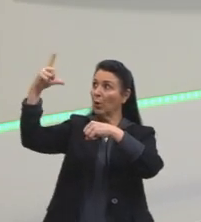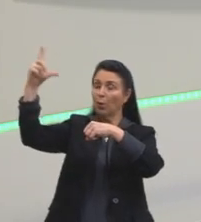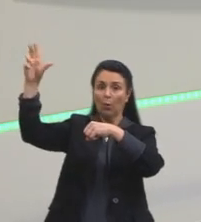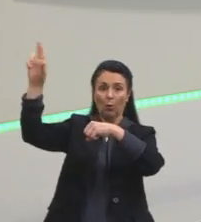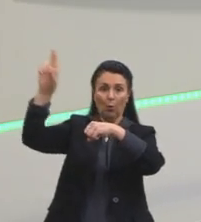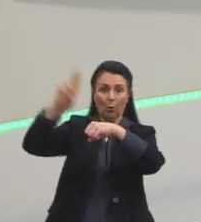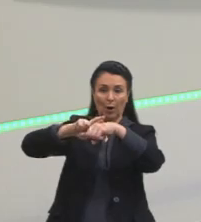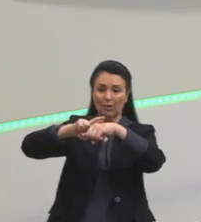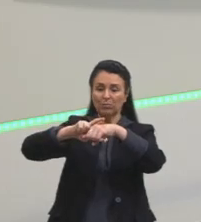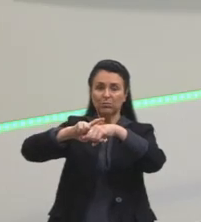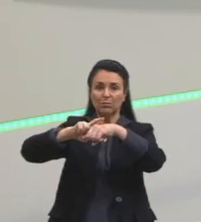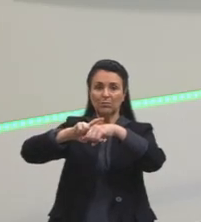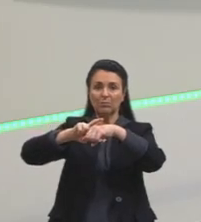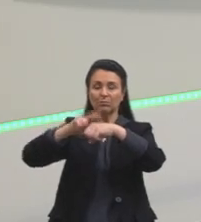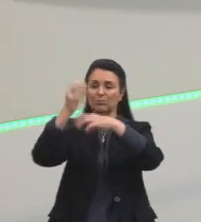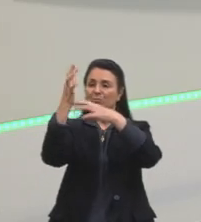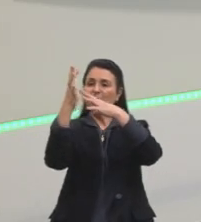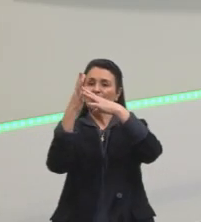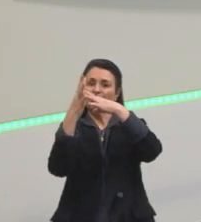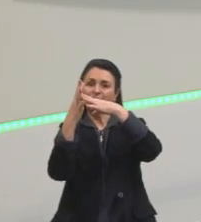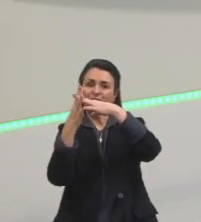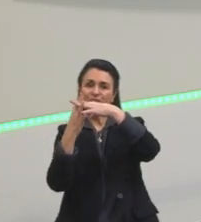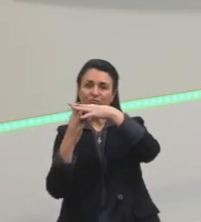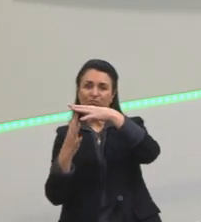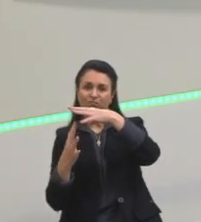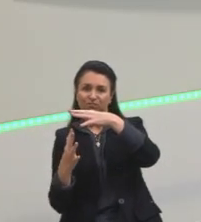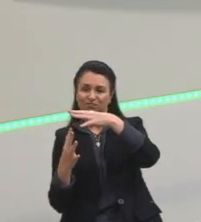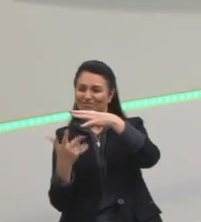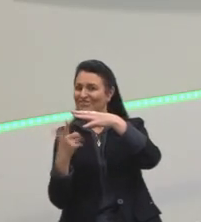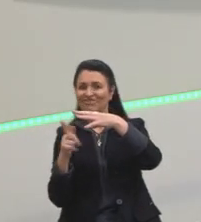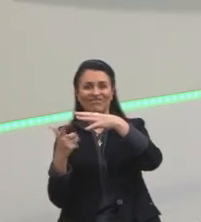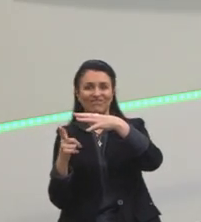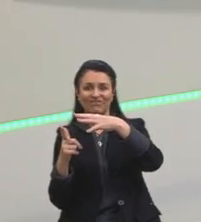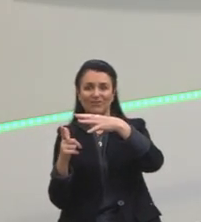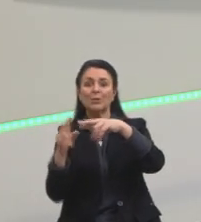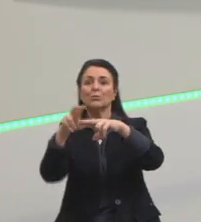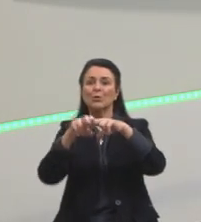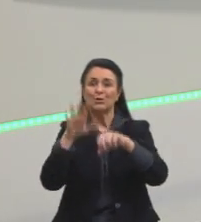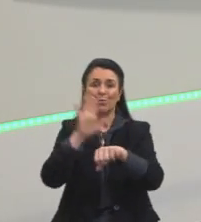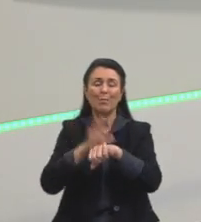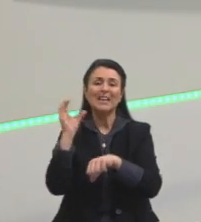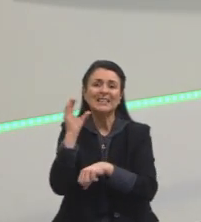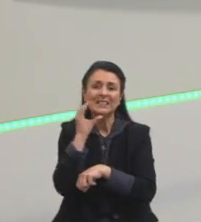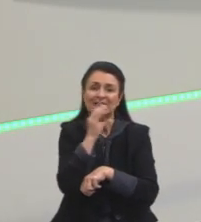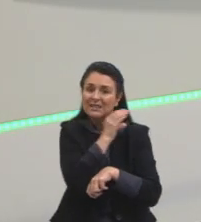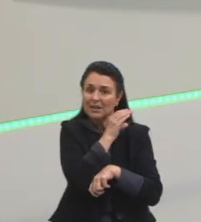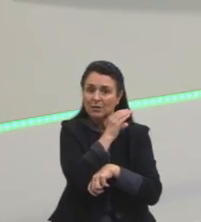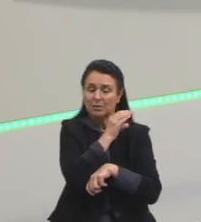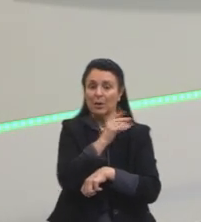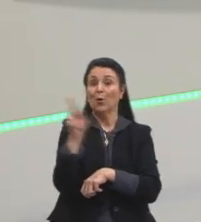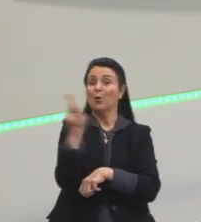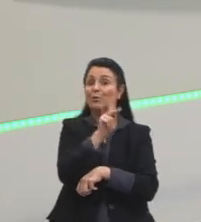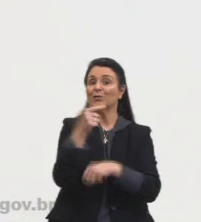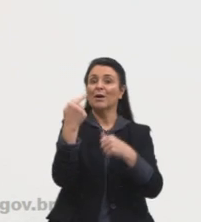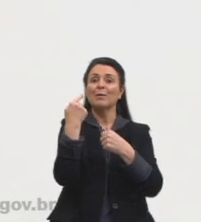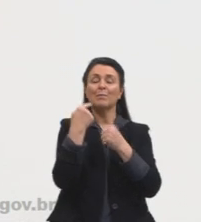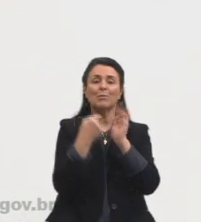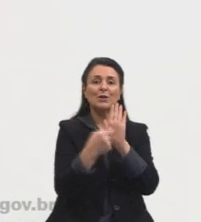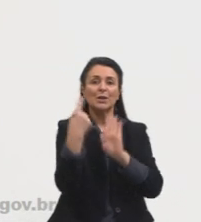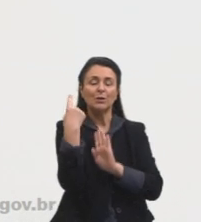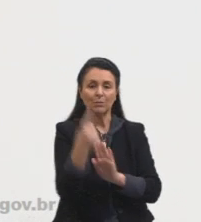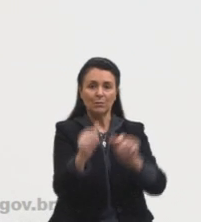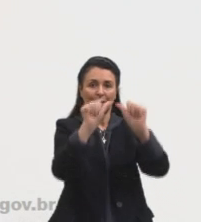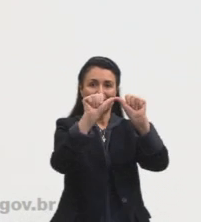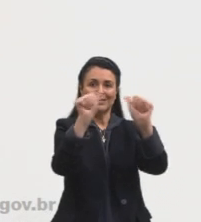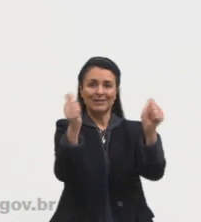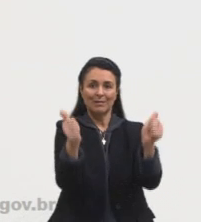aquela, essa região aí fique mais aquecida. E aí eu trago duas imagens, né, aqui de Londres, ó,